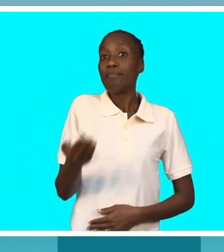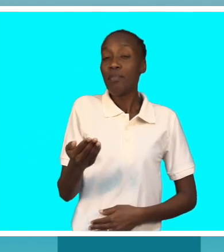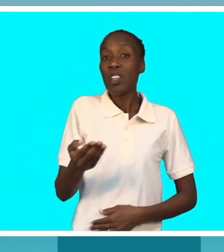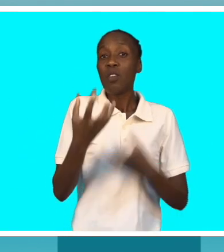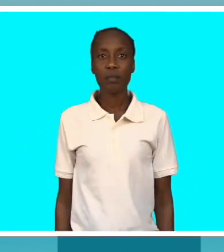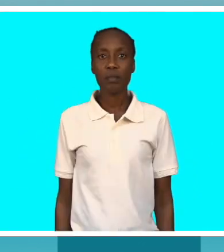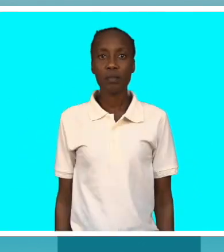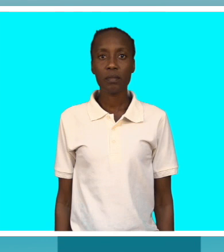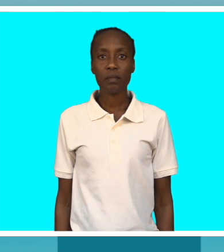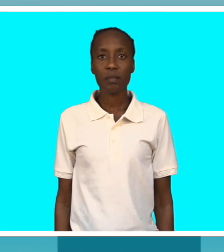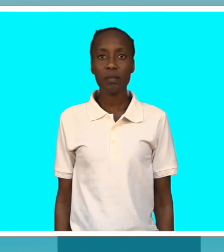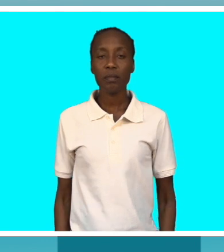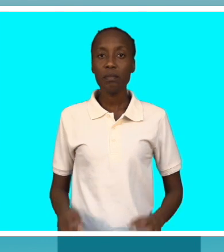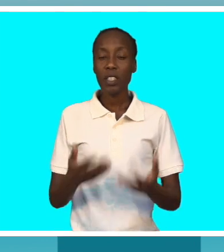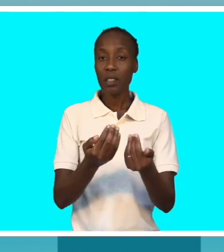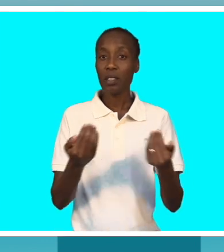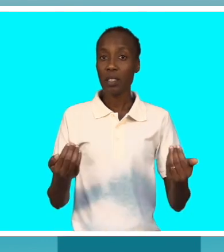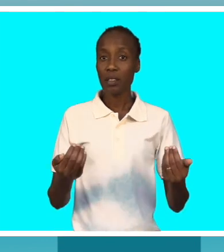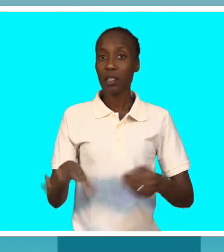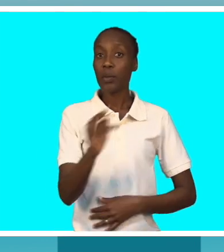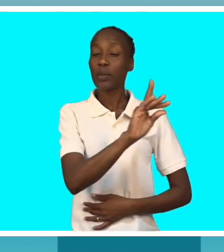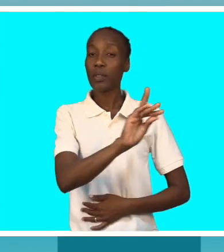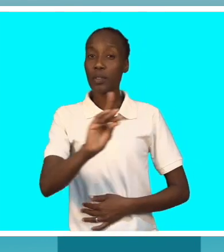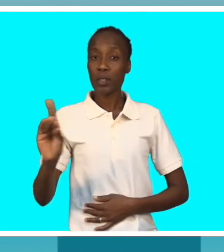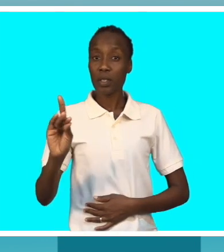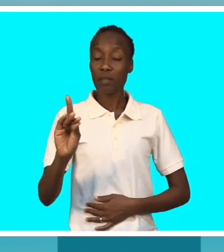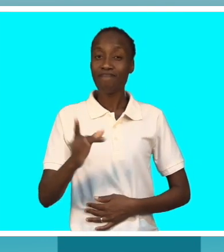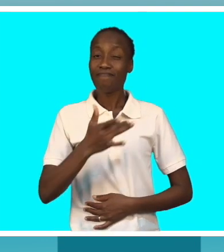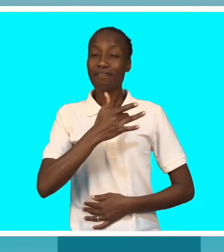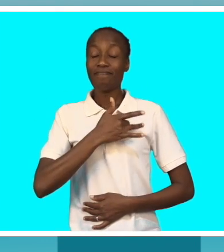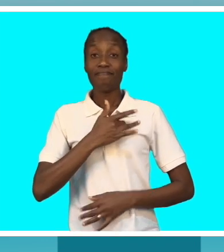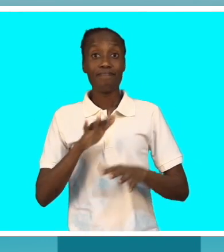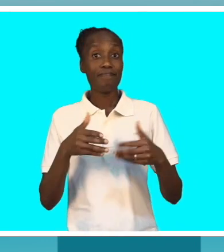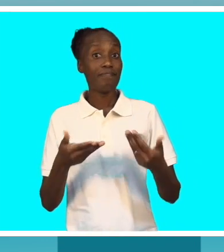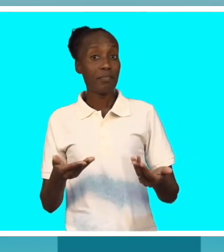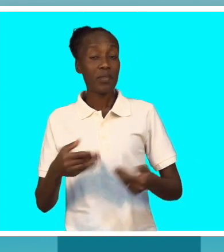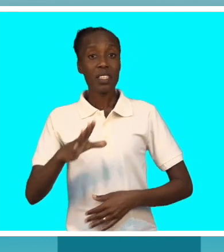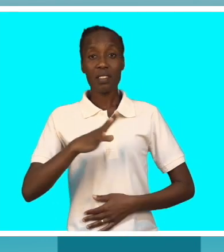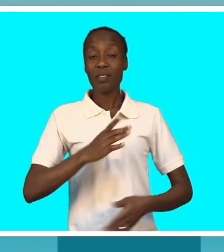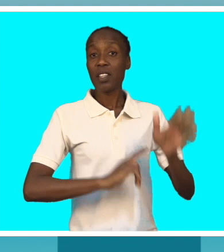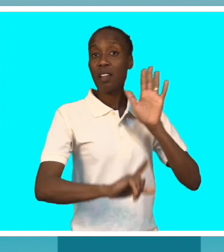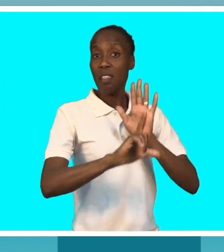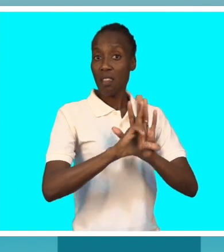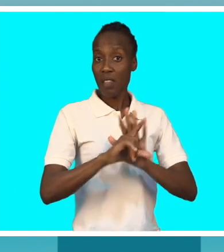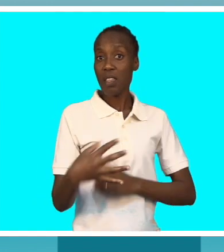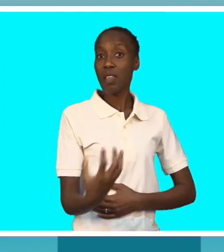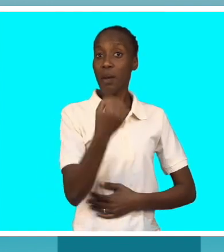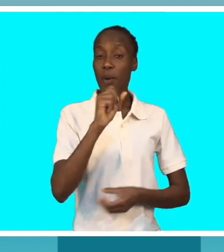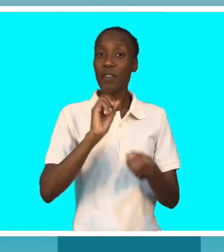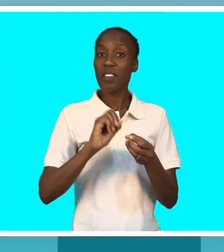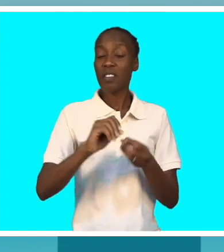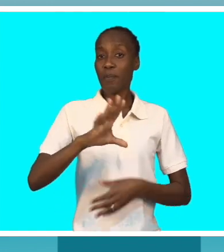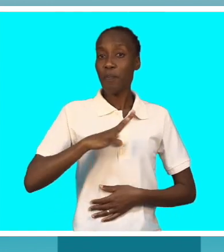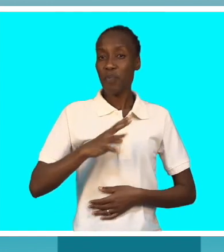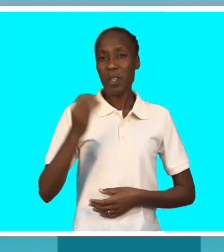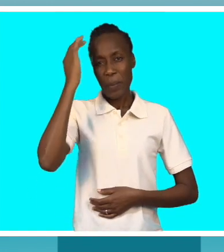violação da lei. A com deficiência é de veras lamentável. Havendo um instrumento que regula, eu penso que as coisas podem